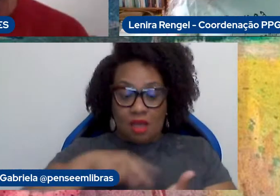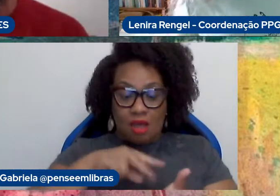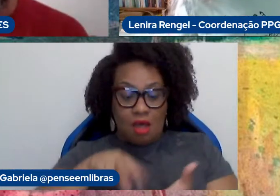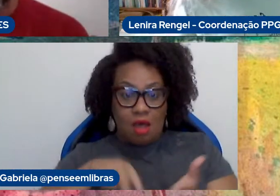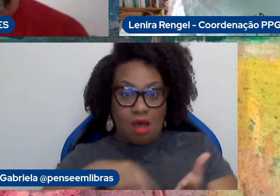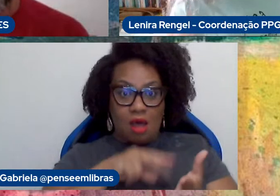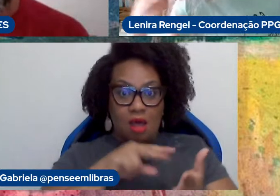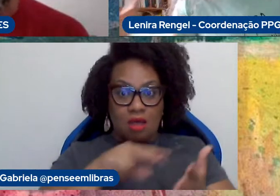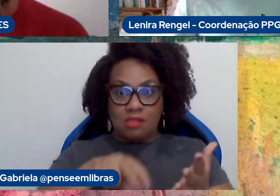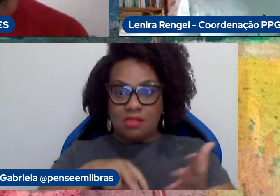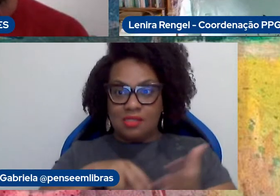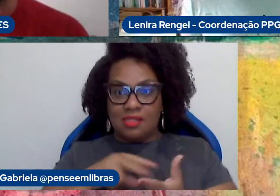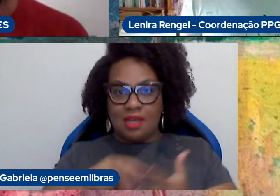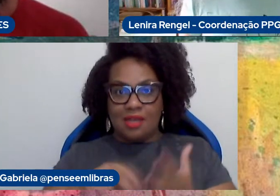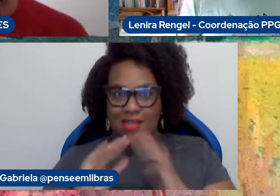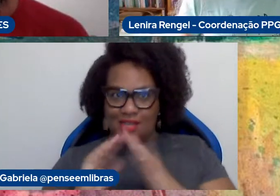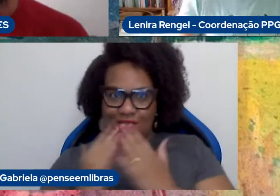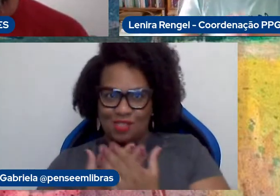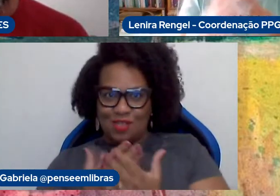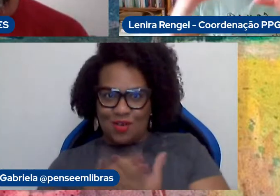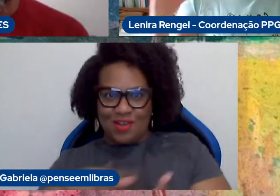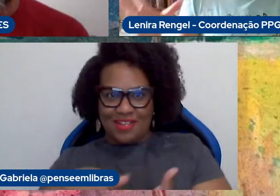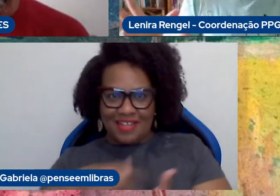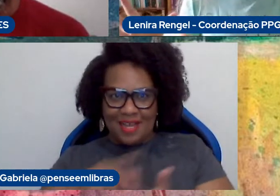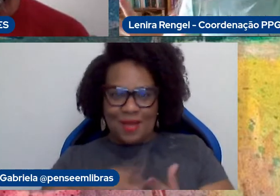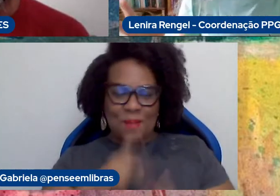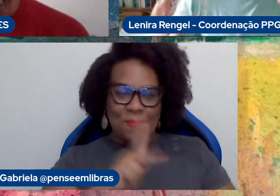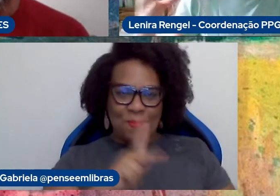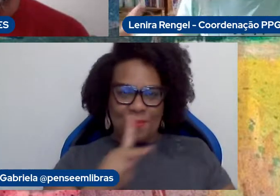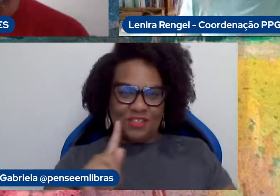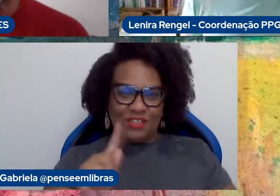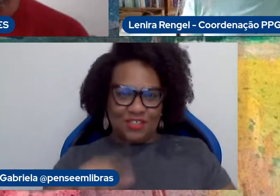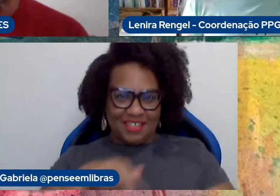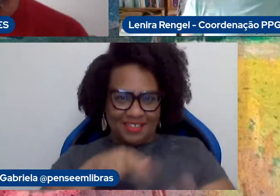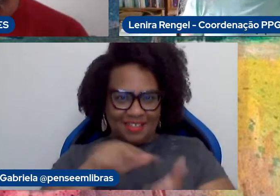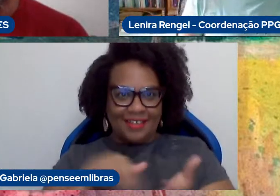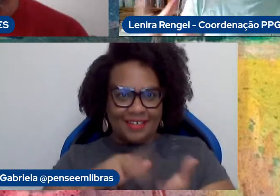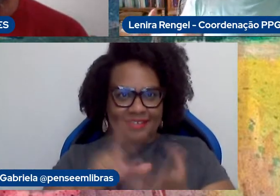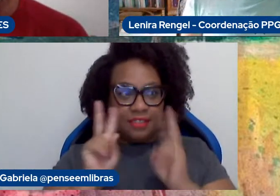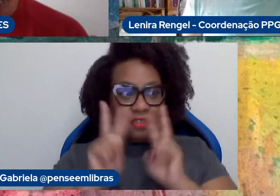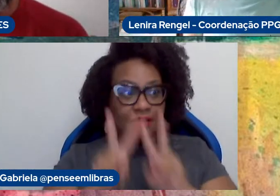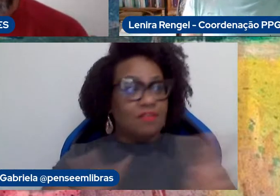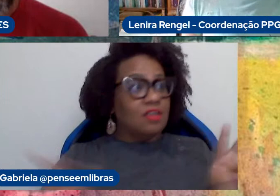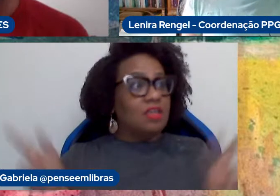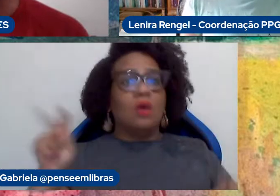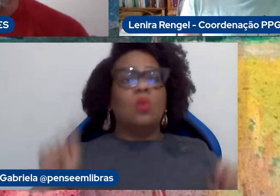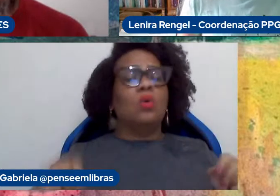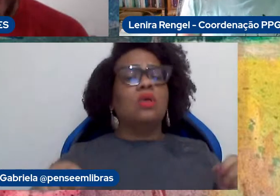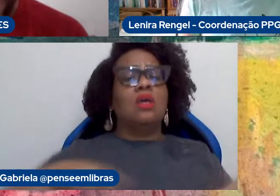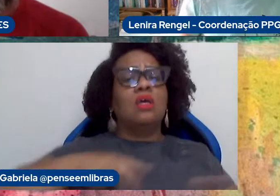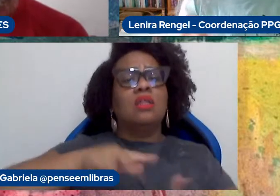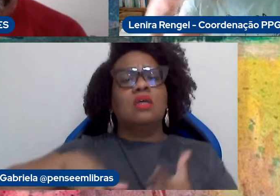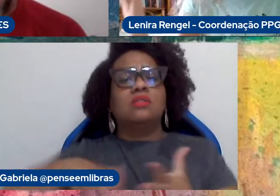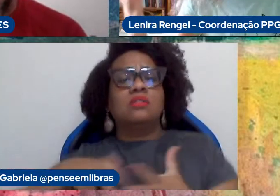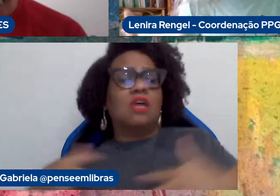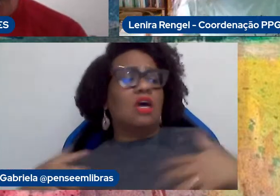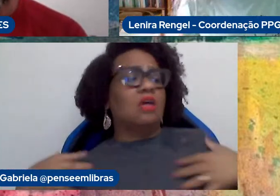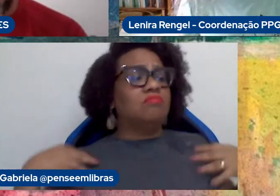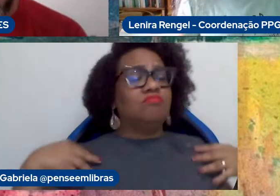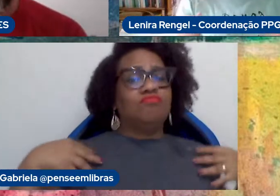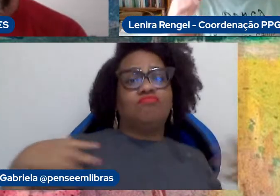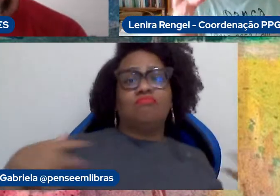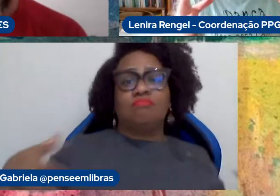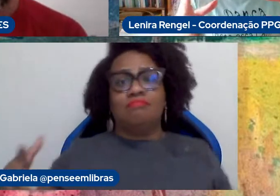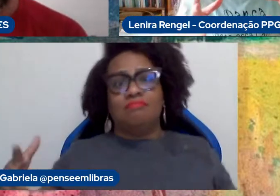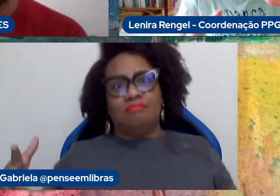não só a escola de dança, superpg dança, com essa visão muito ampla do que seja dançar também, né? Porque, claro que em outros